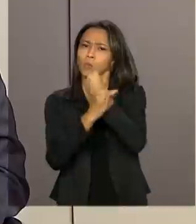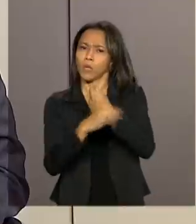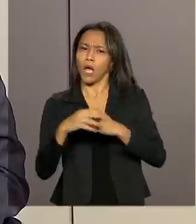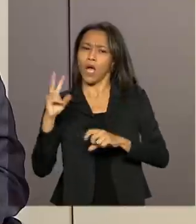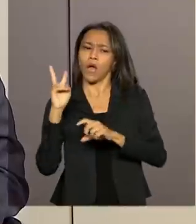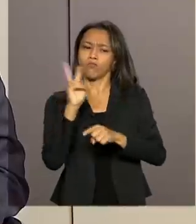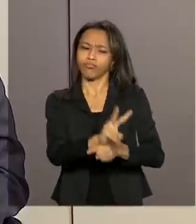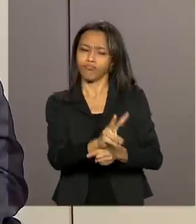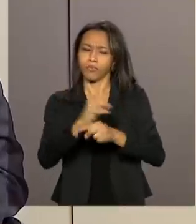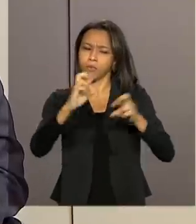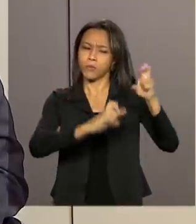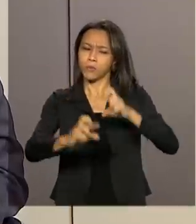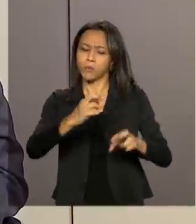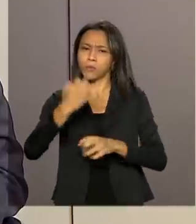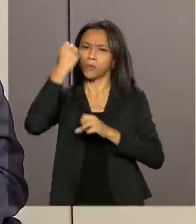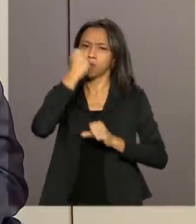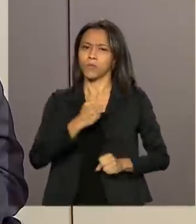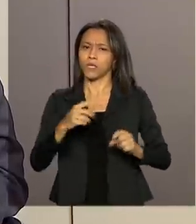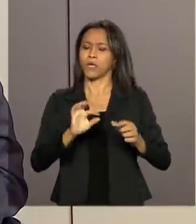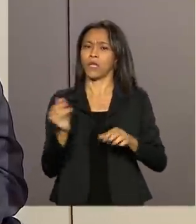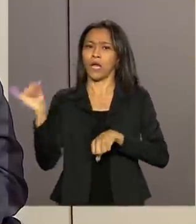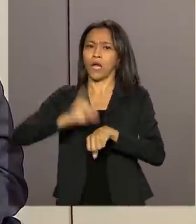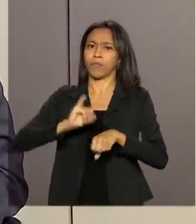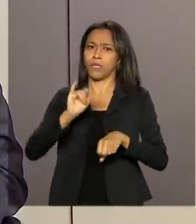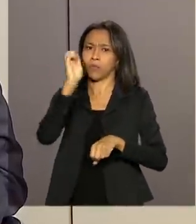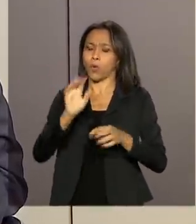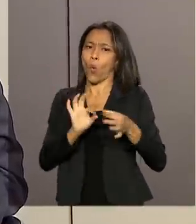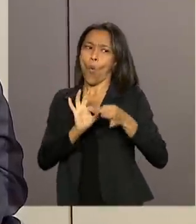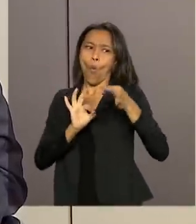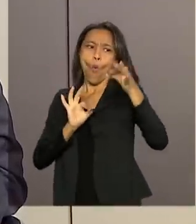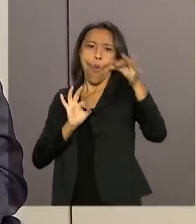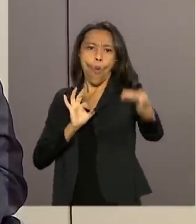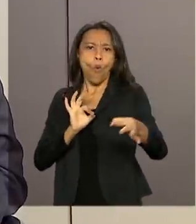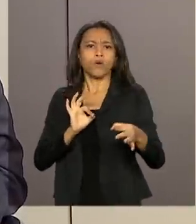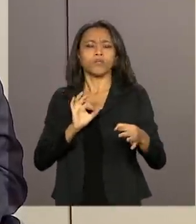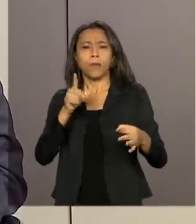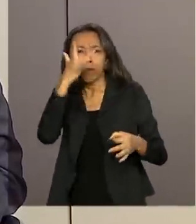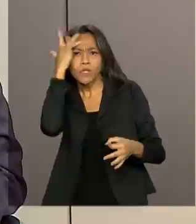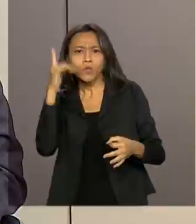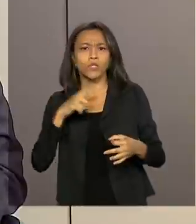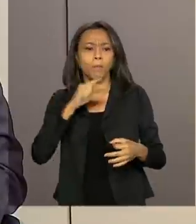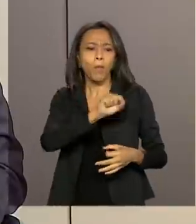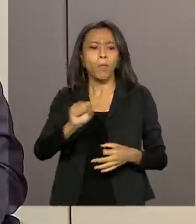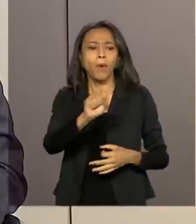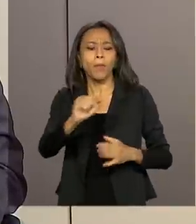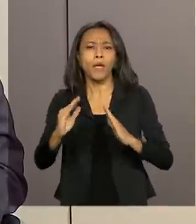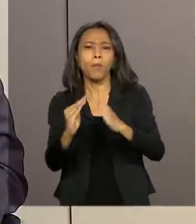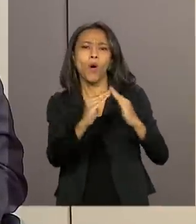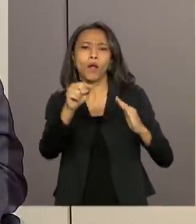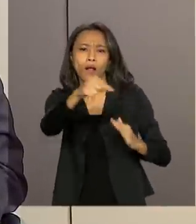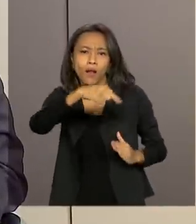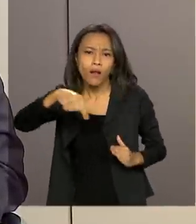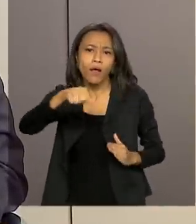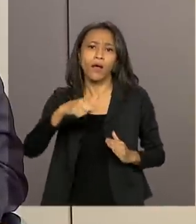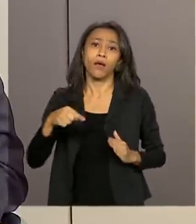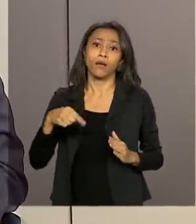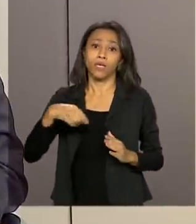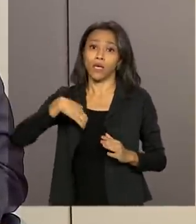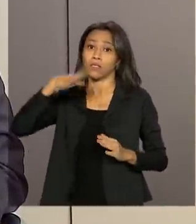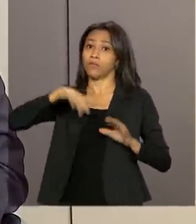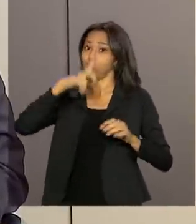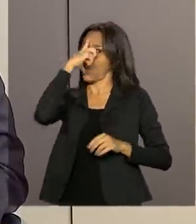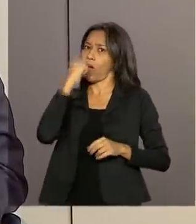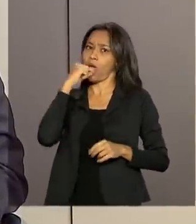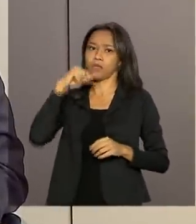afastados do nosso território, pontos que a maioria da população brasileira que vive no nosso ecúmeno estatal, no centro-sul, desconhece,